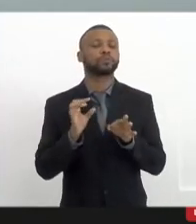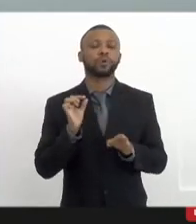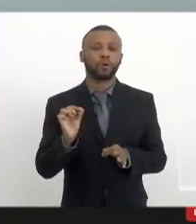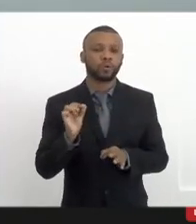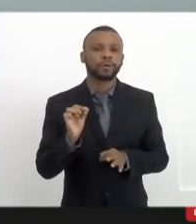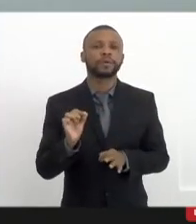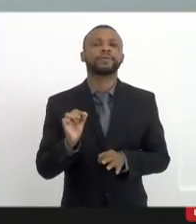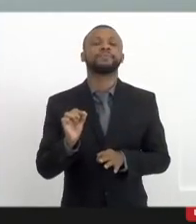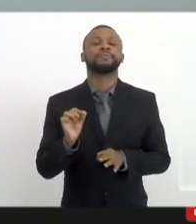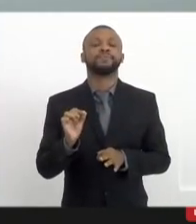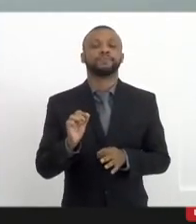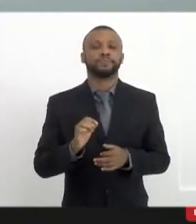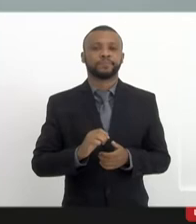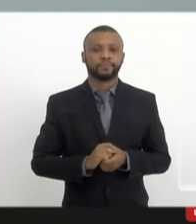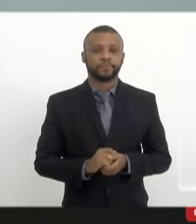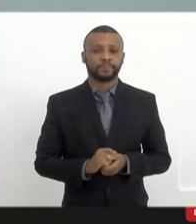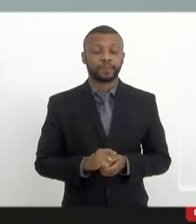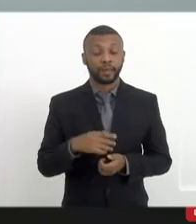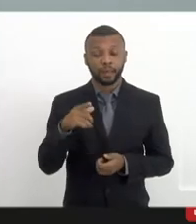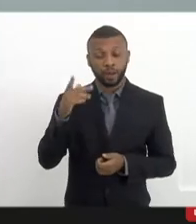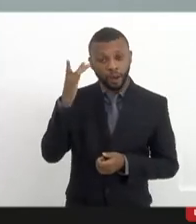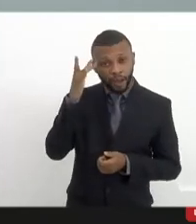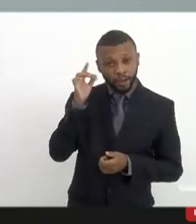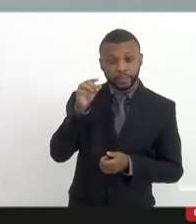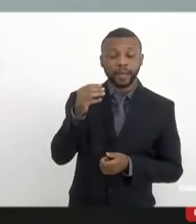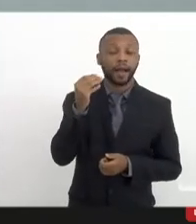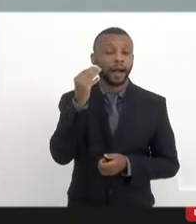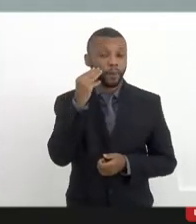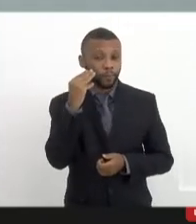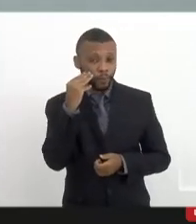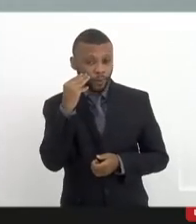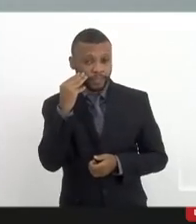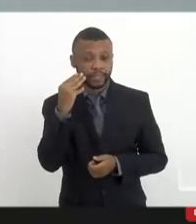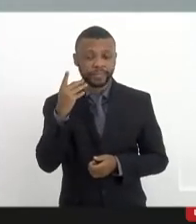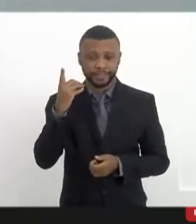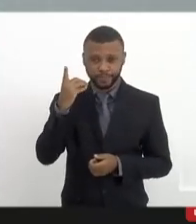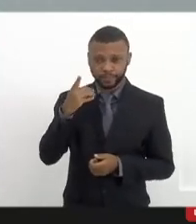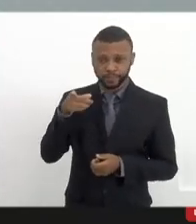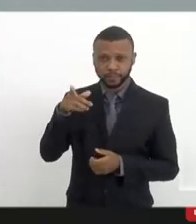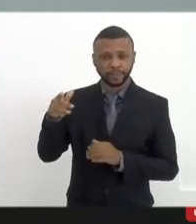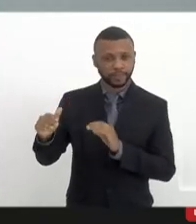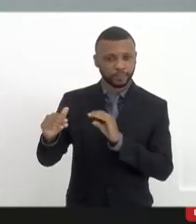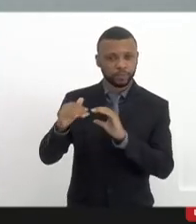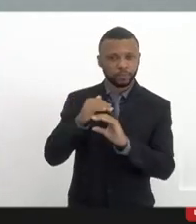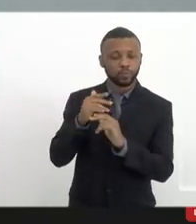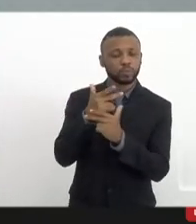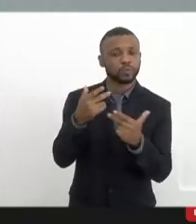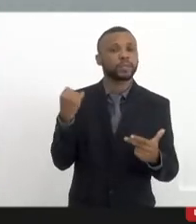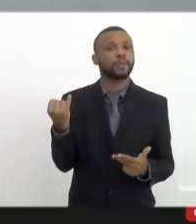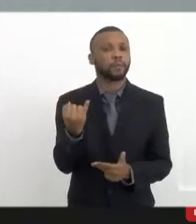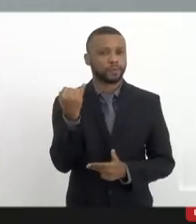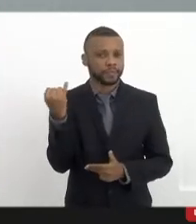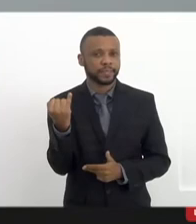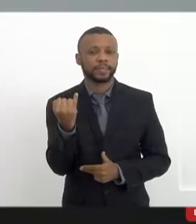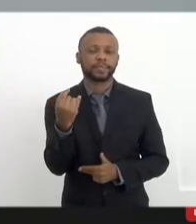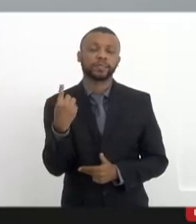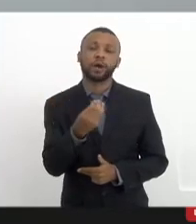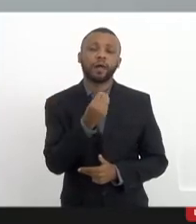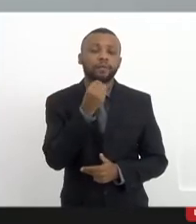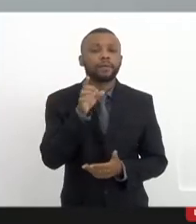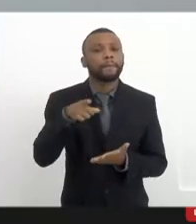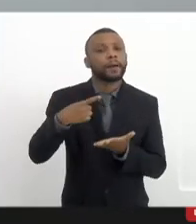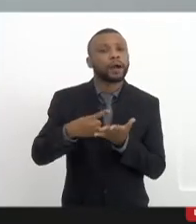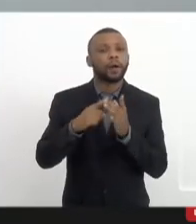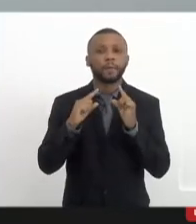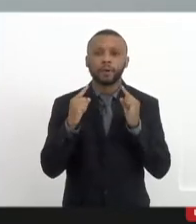eu acho que a Mônica encaminhou uma coisa que me parece muito importante, eu acho que a gente deveria fazer uma reunião de